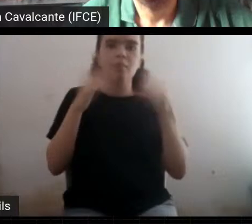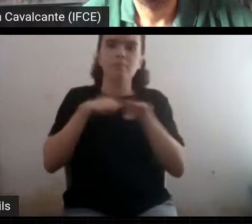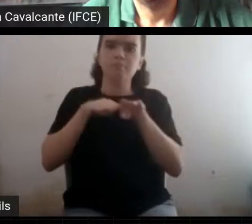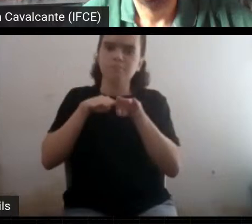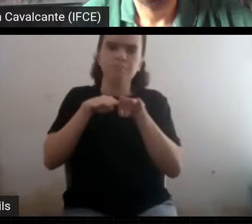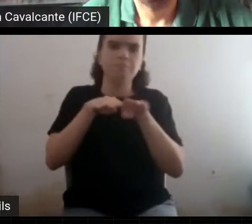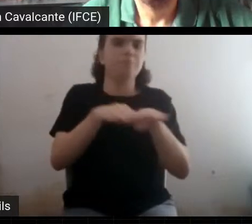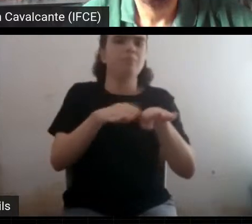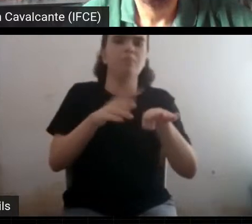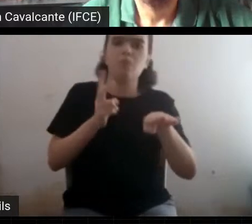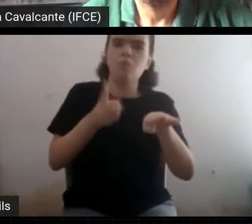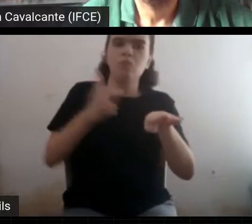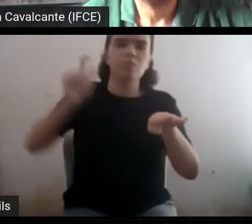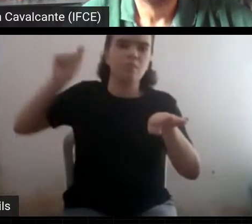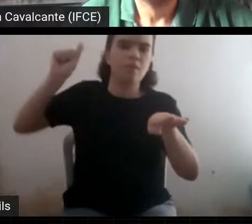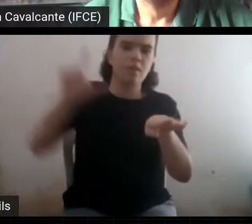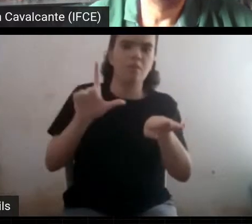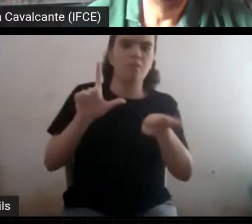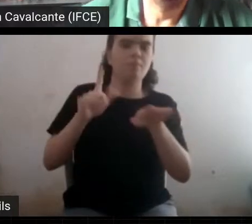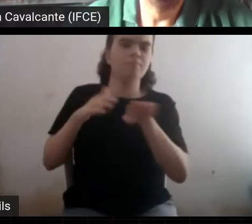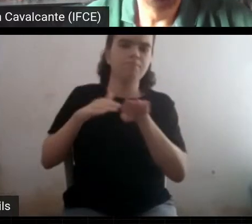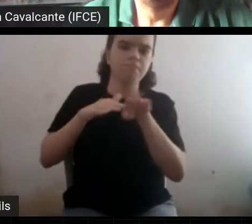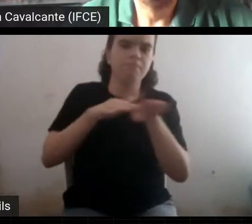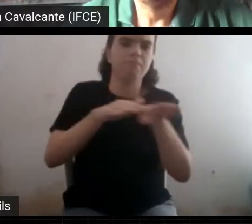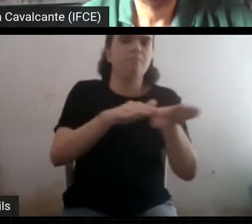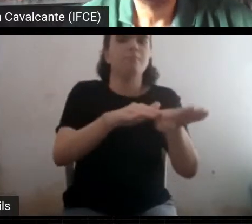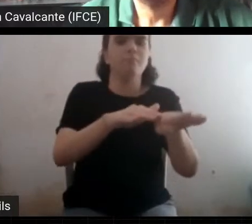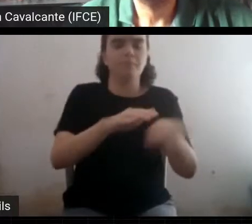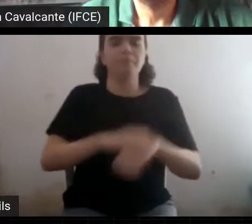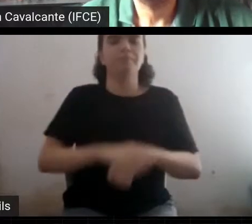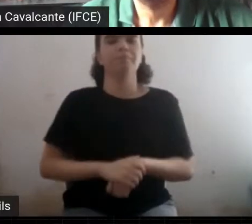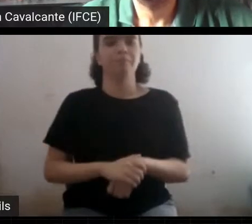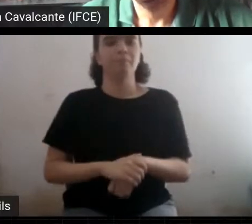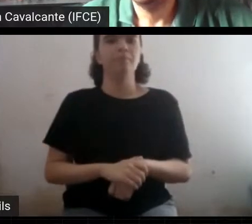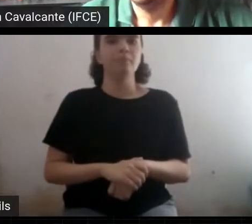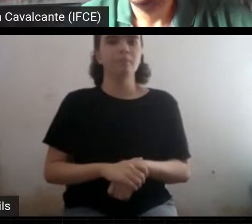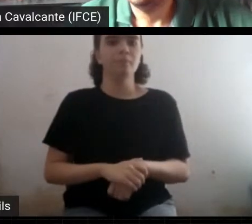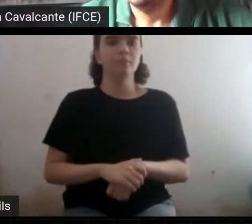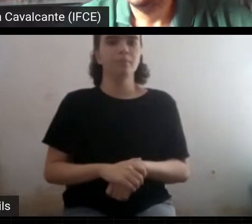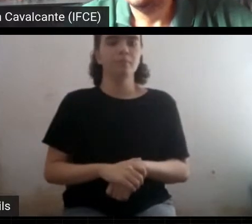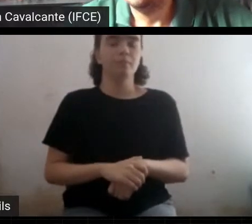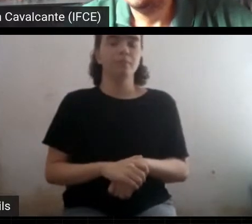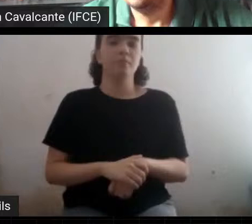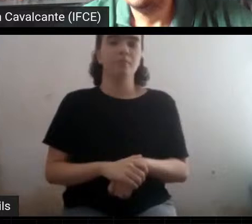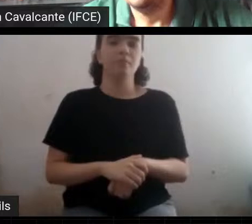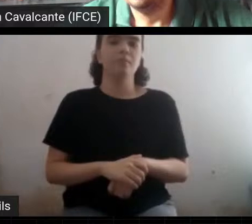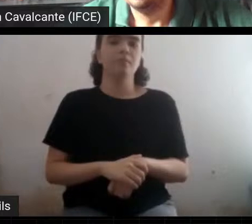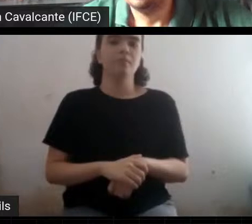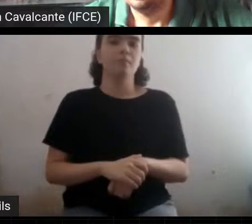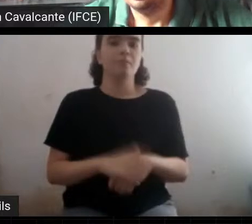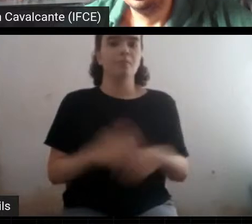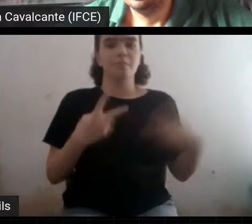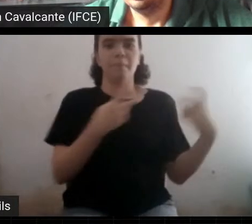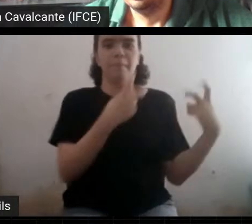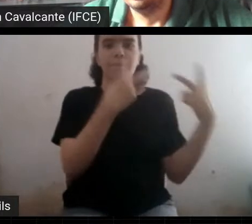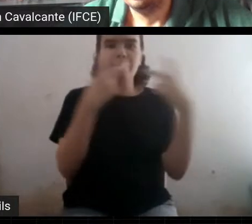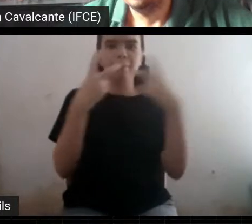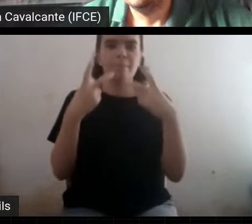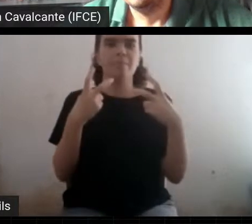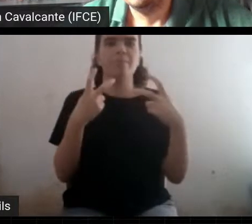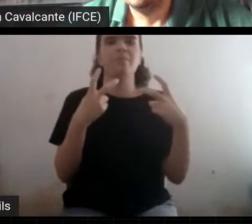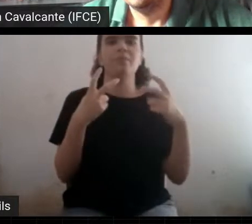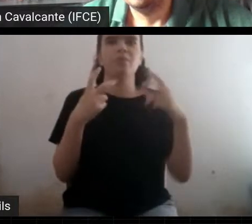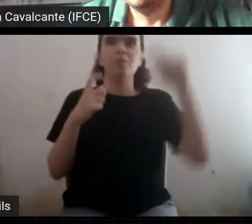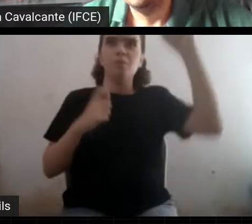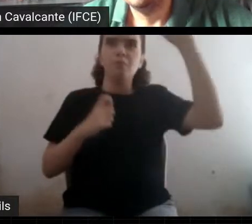relatividade geral, através da observação do eclipse de Sobral de 1919.